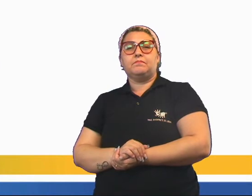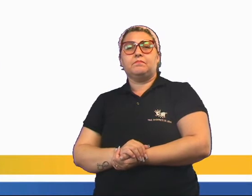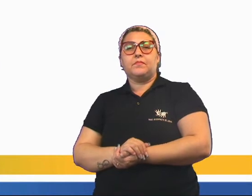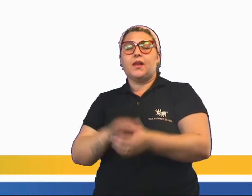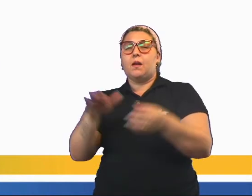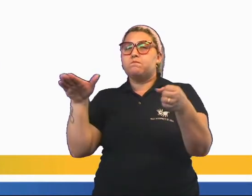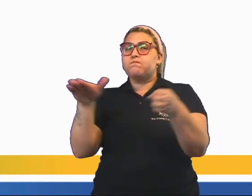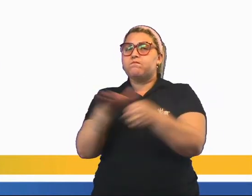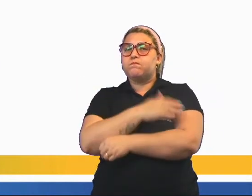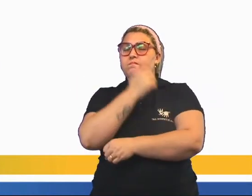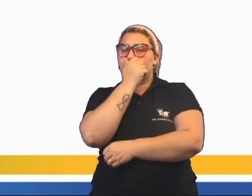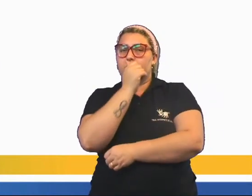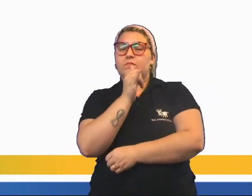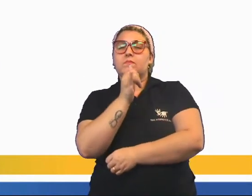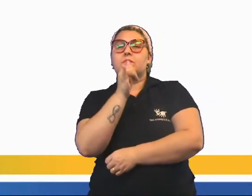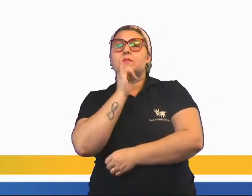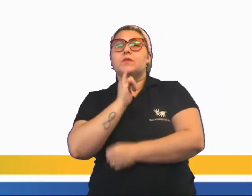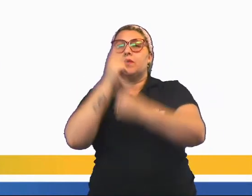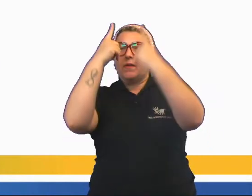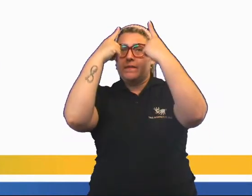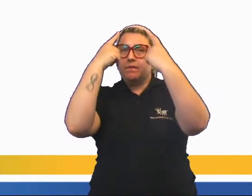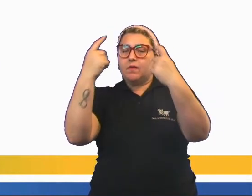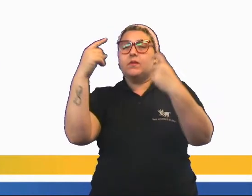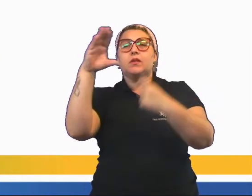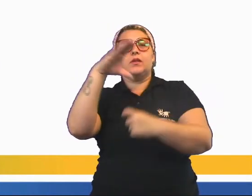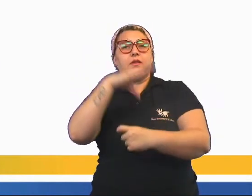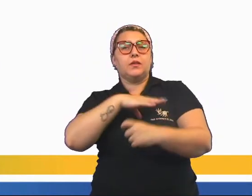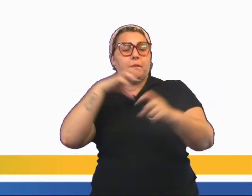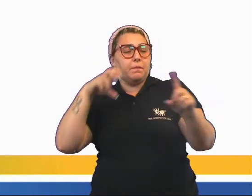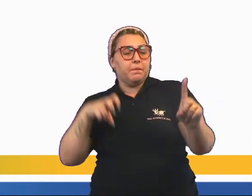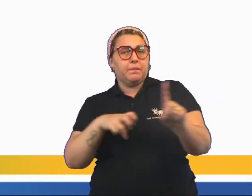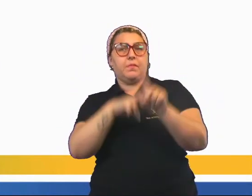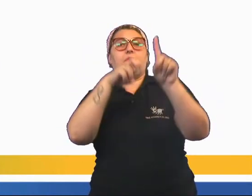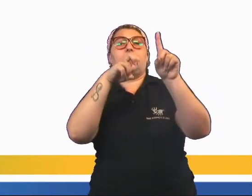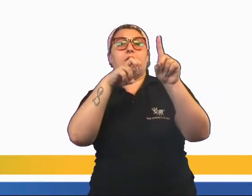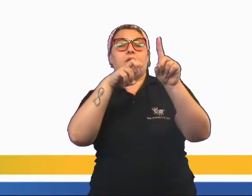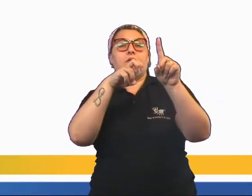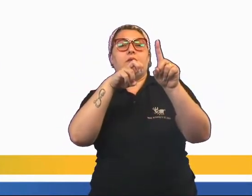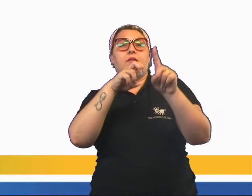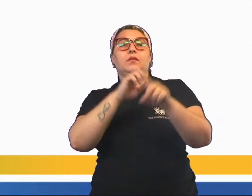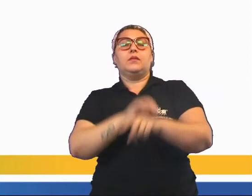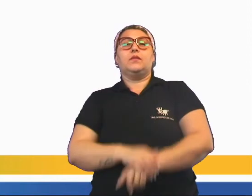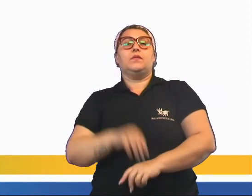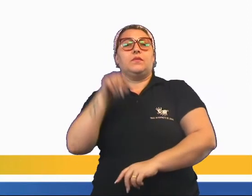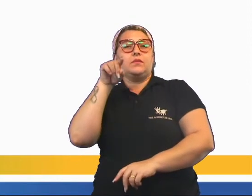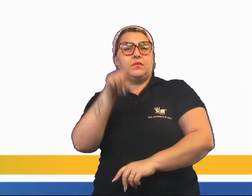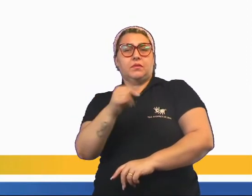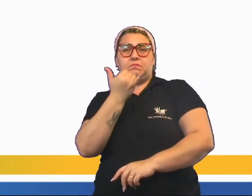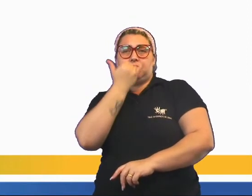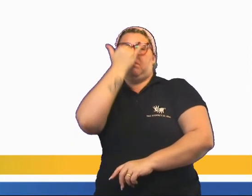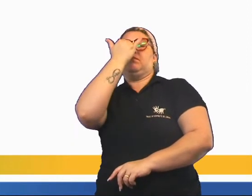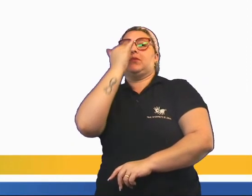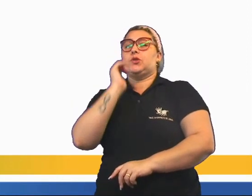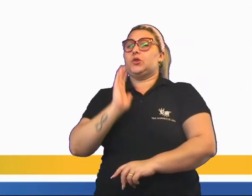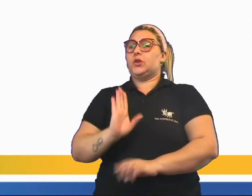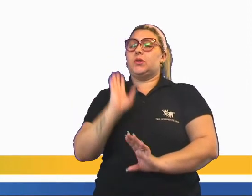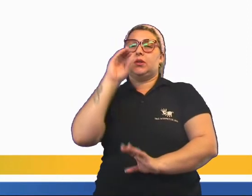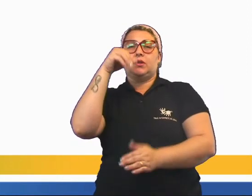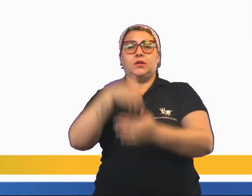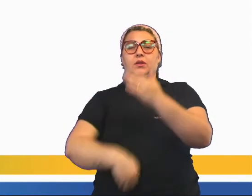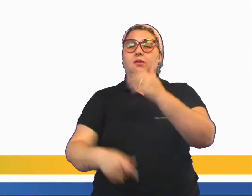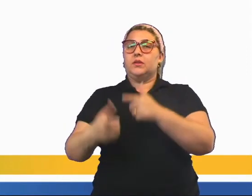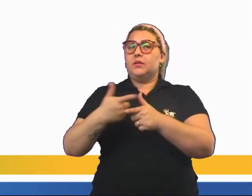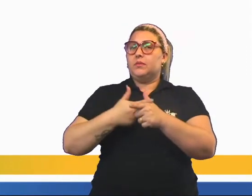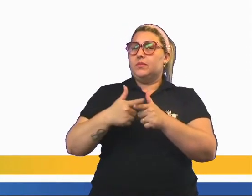superlotado, por exemplo, por causa da violência urbana, por causa de acidentes, por causa, você então está já dentro de um